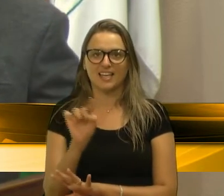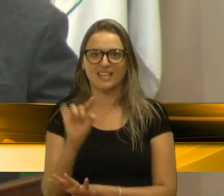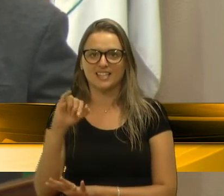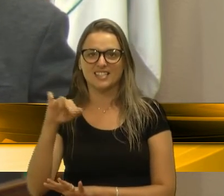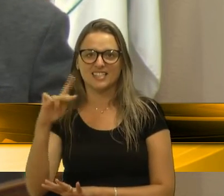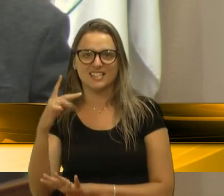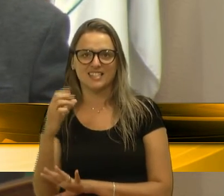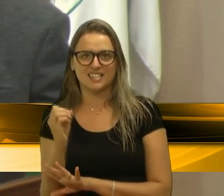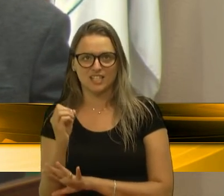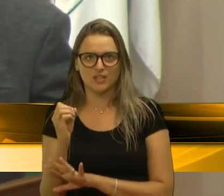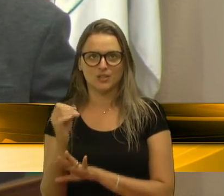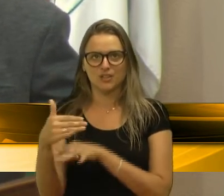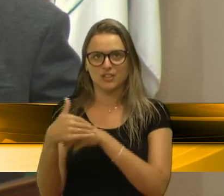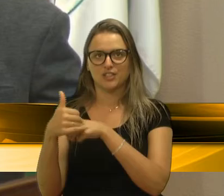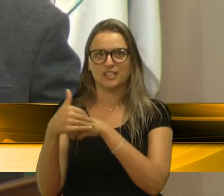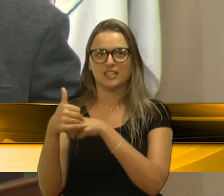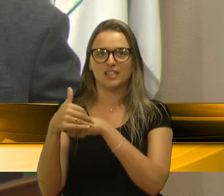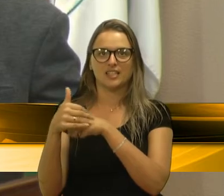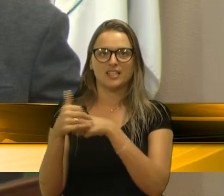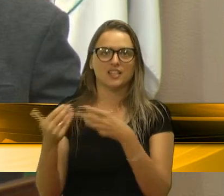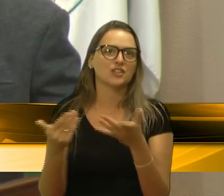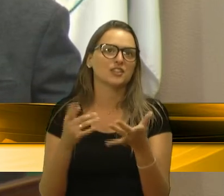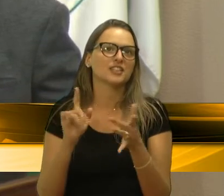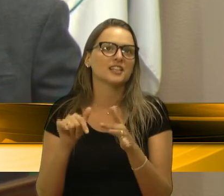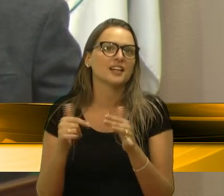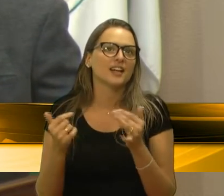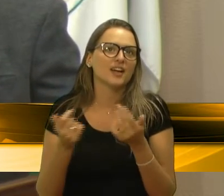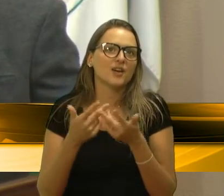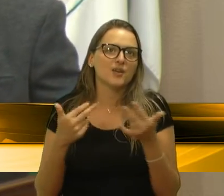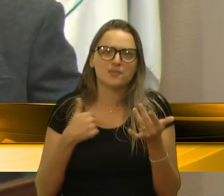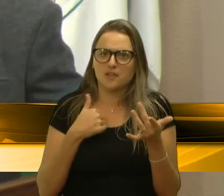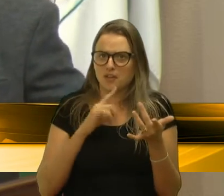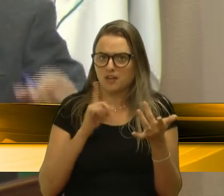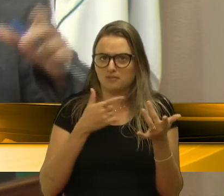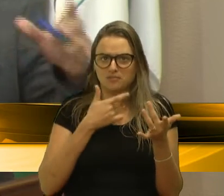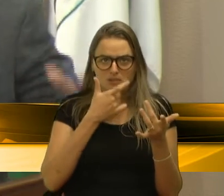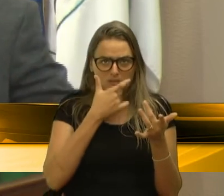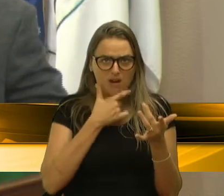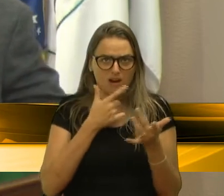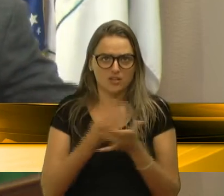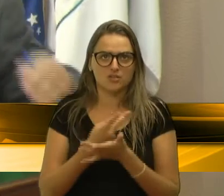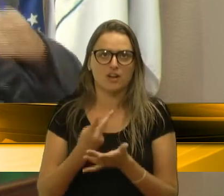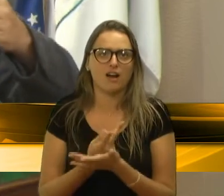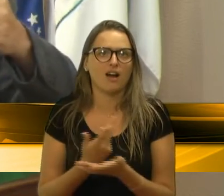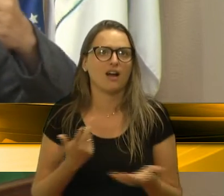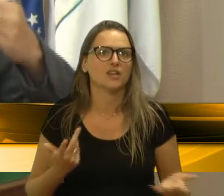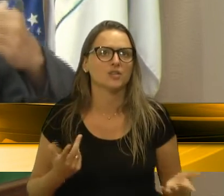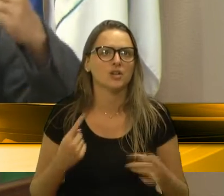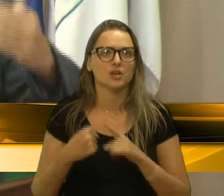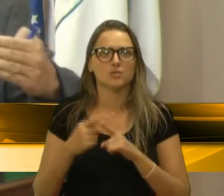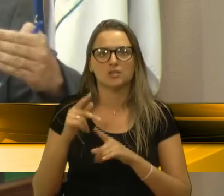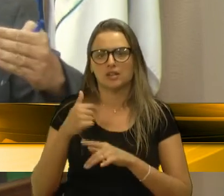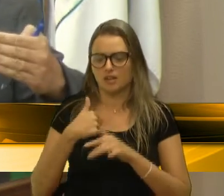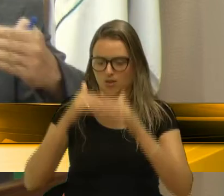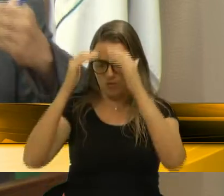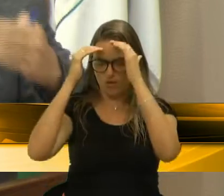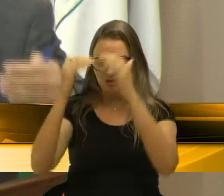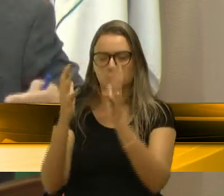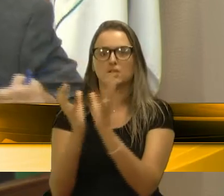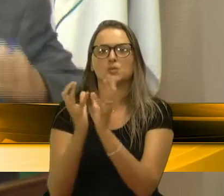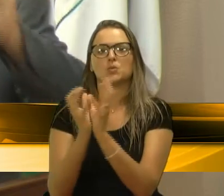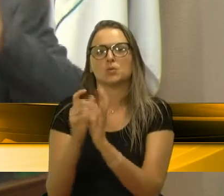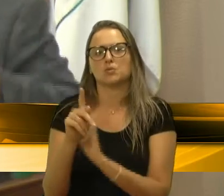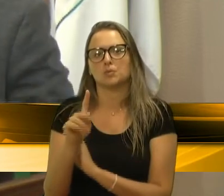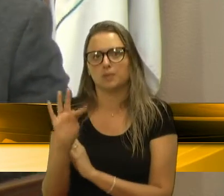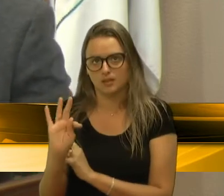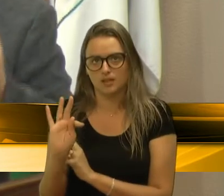PTzinho de estimação. Assim, eu não acho demérito nenhum ser PTzinho de estimação, até porque eu tenho o maior respeito pelo Partido dos